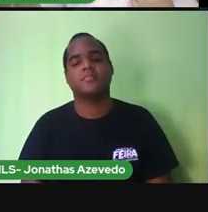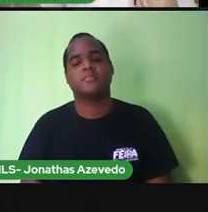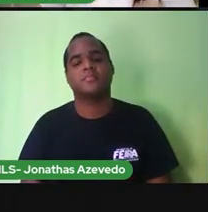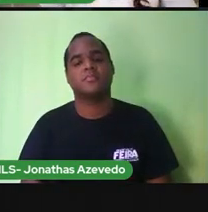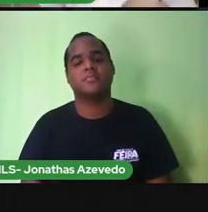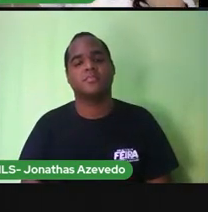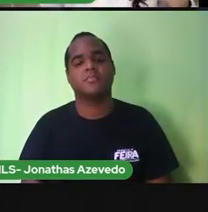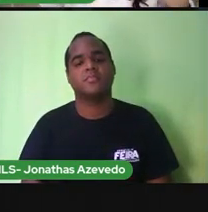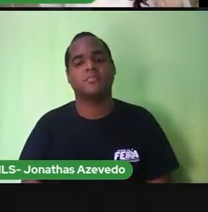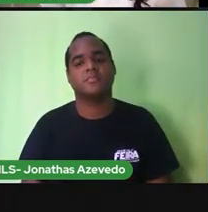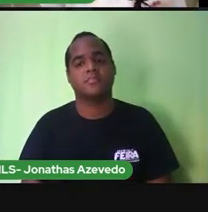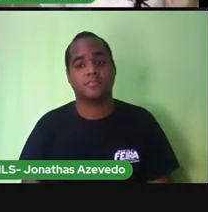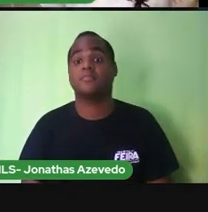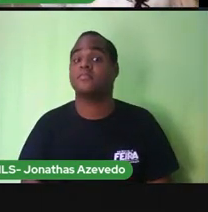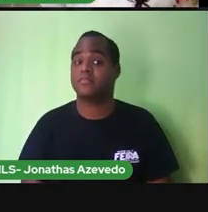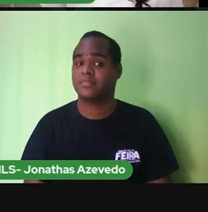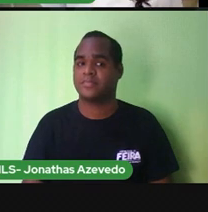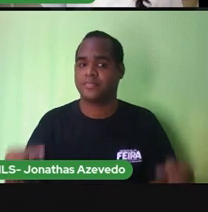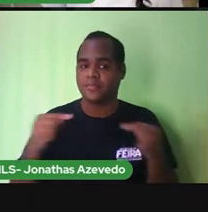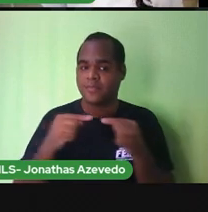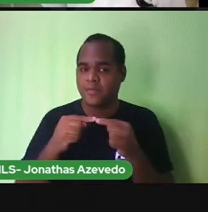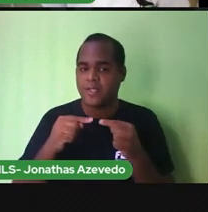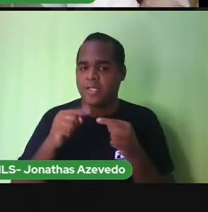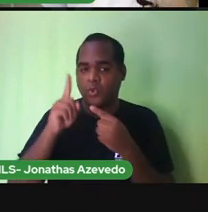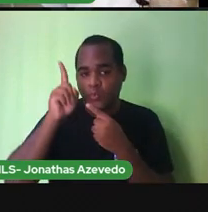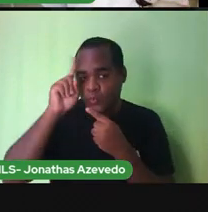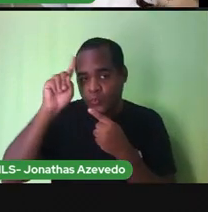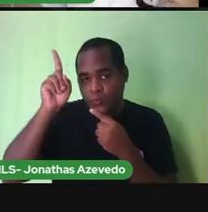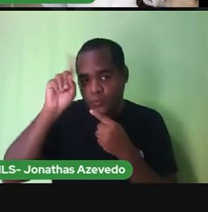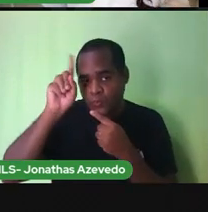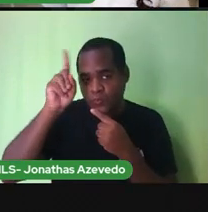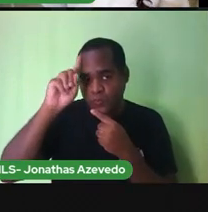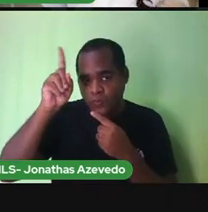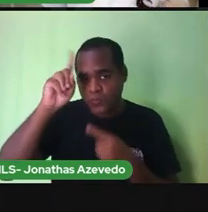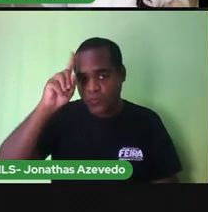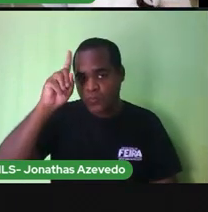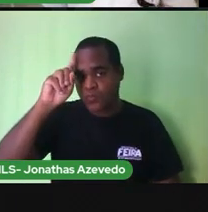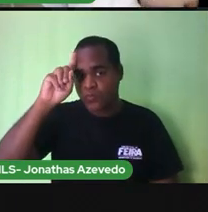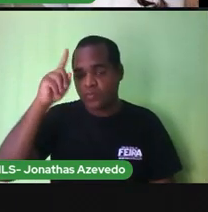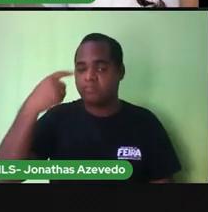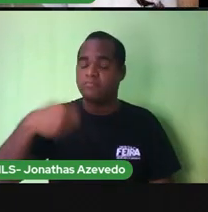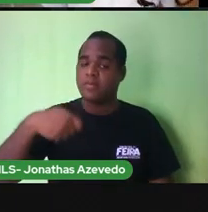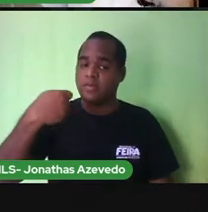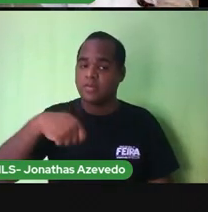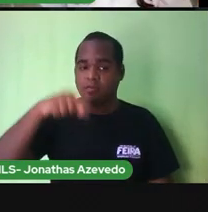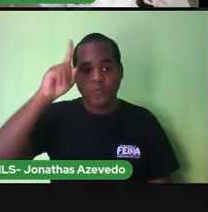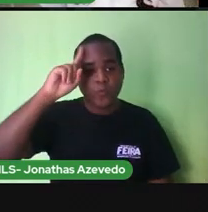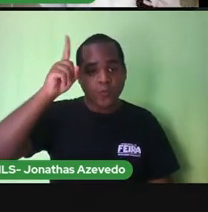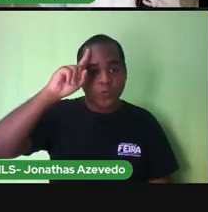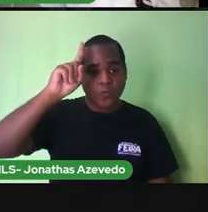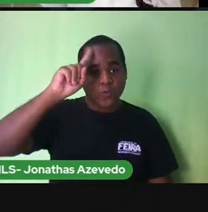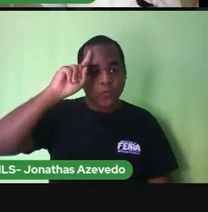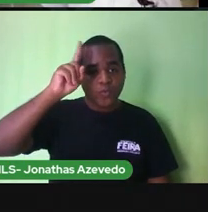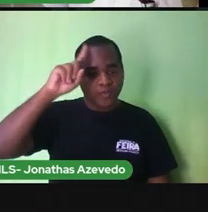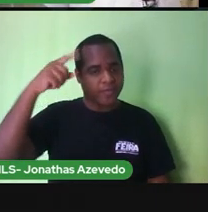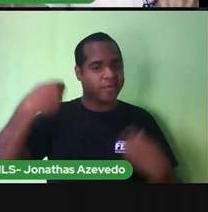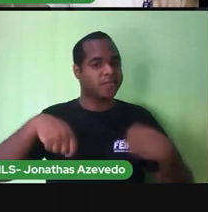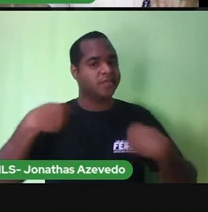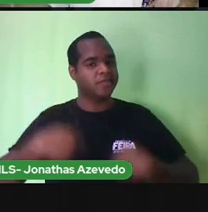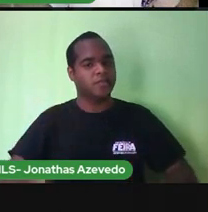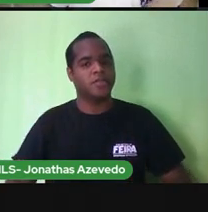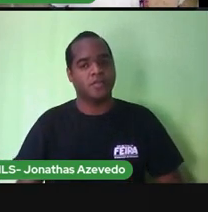Isso é uma coisa diária. A gente precisa estar fazendo essas coisas todos os dias.